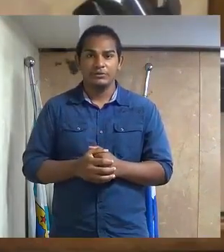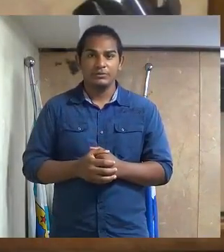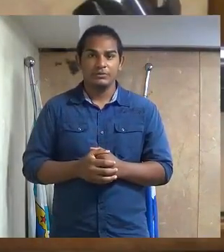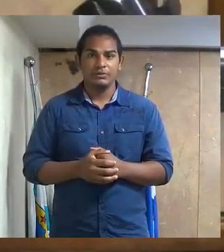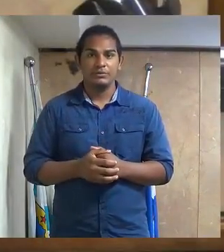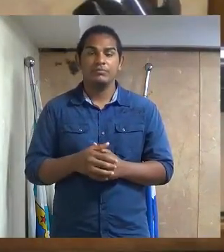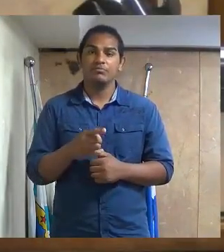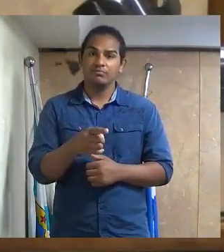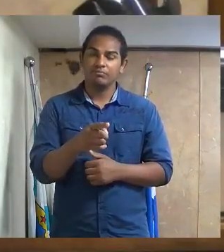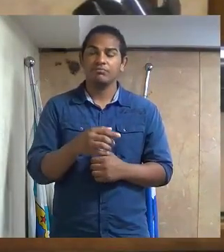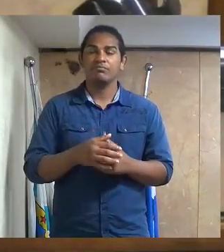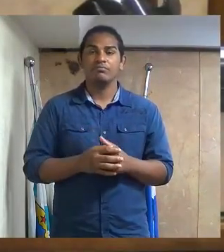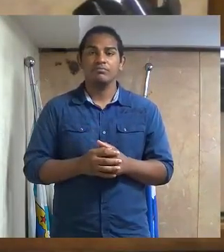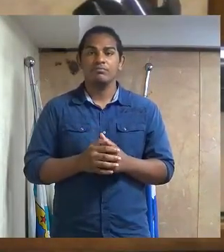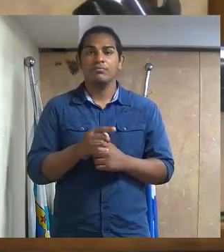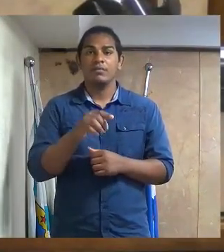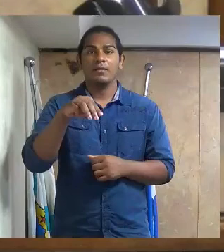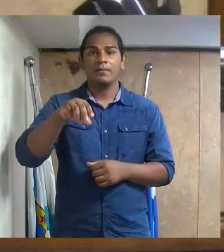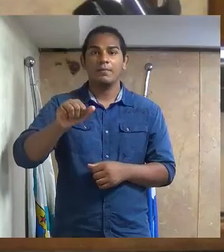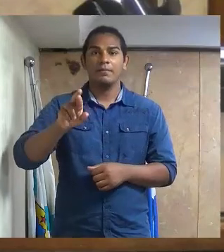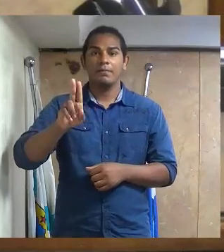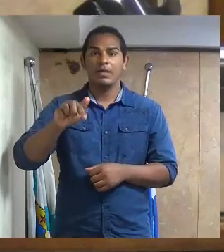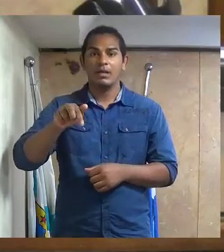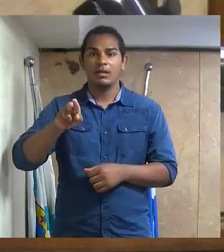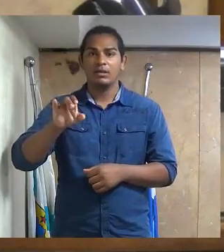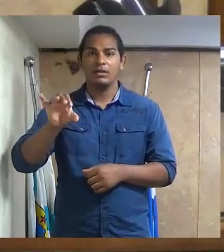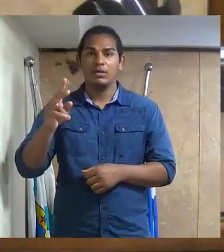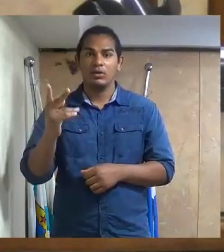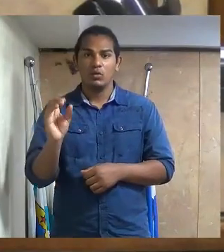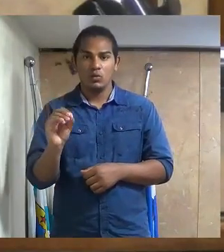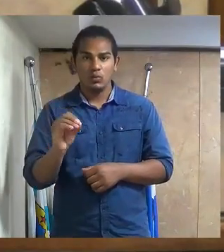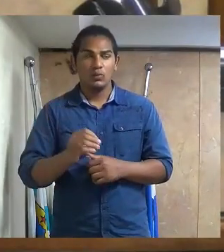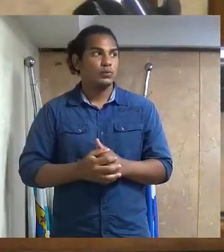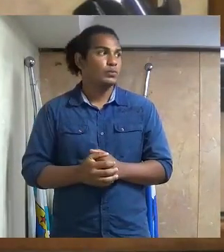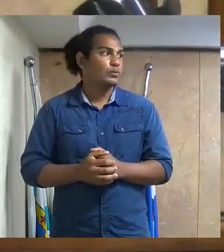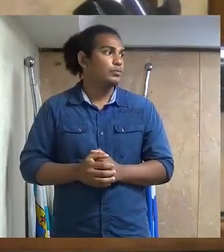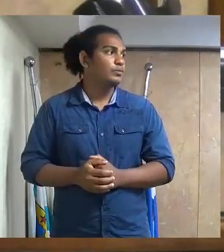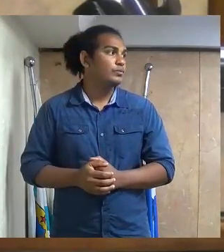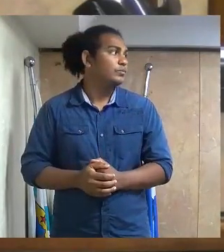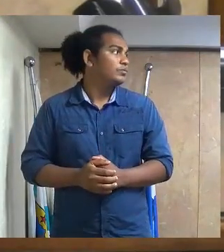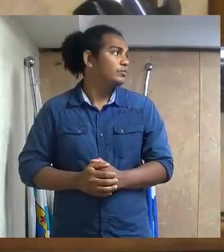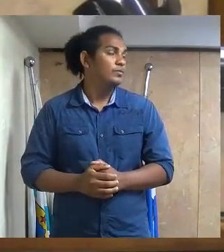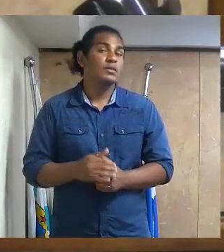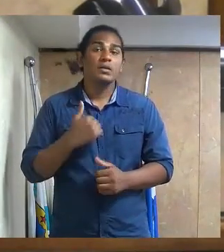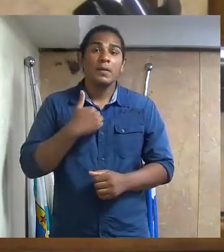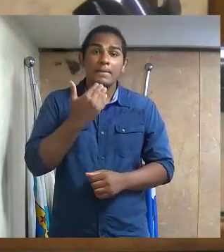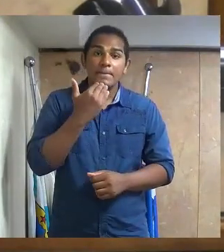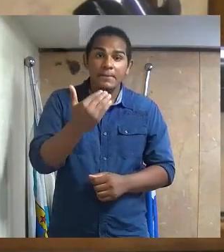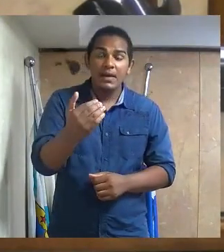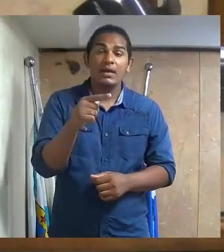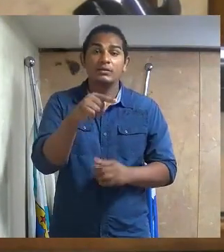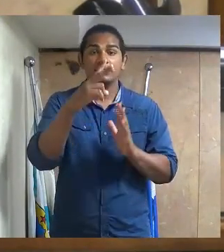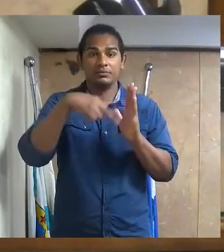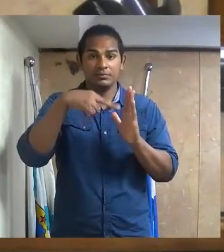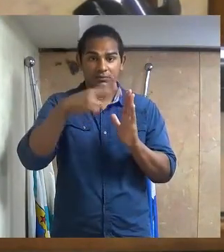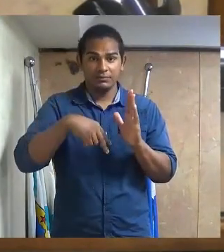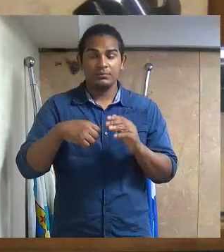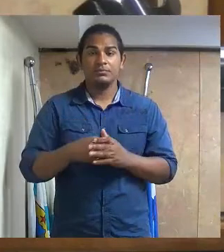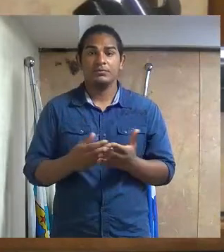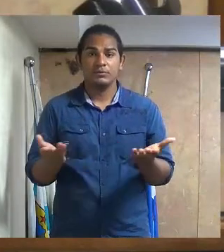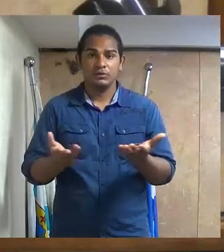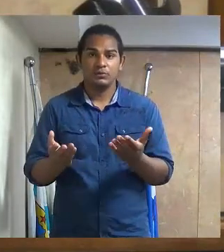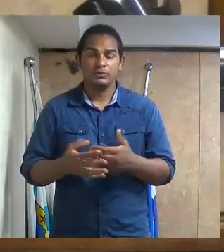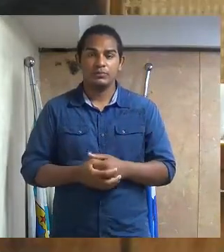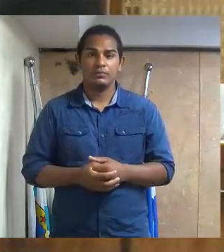excelentíssimo Marquinho Oi peço que faça a leitura do expediente